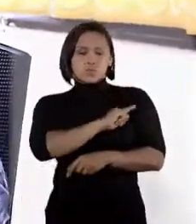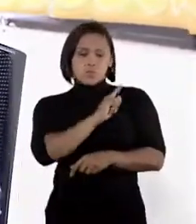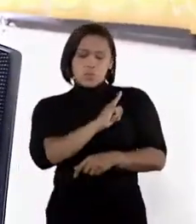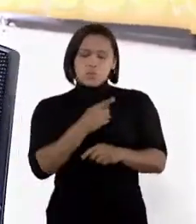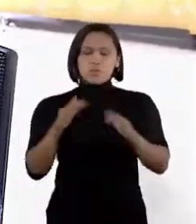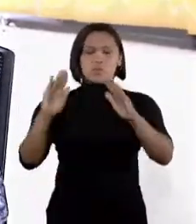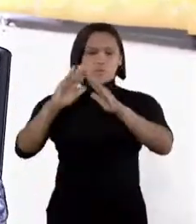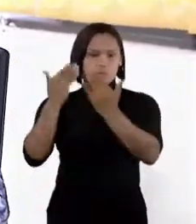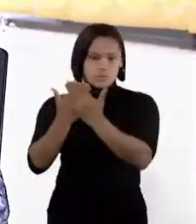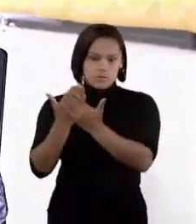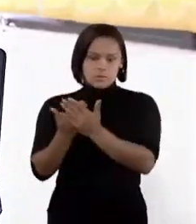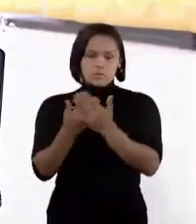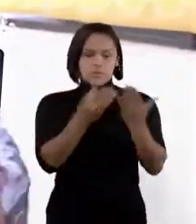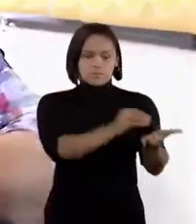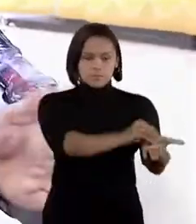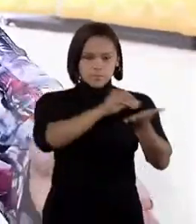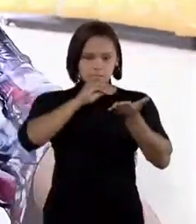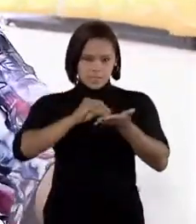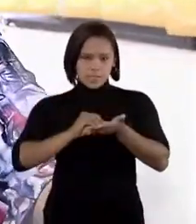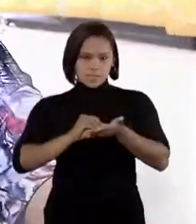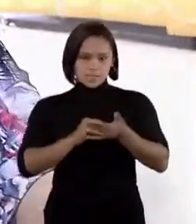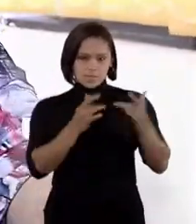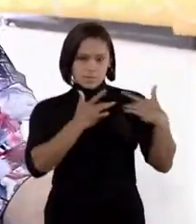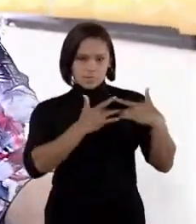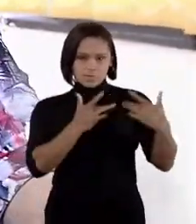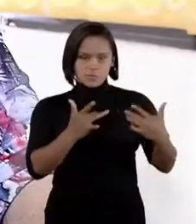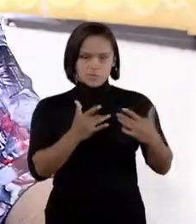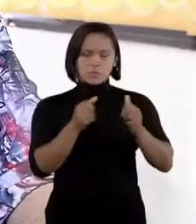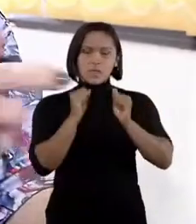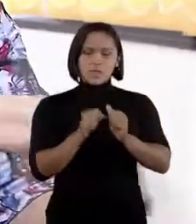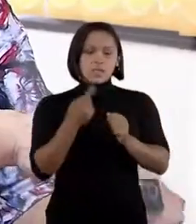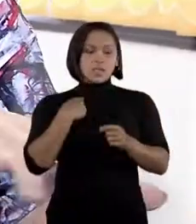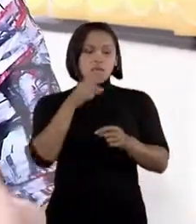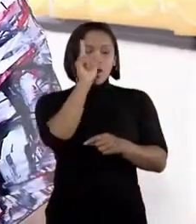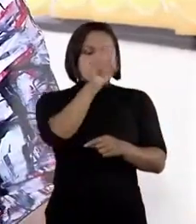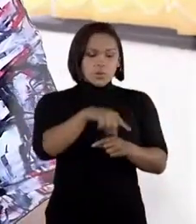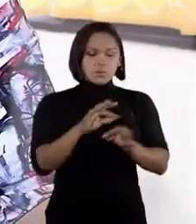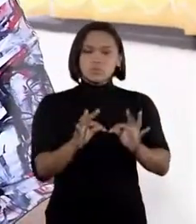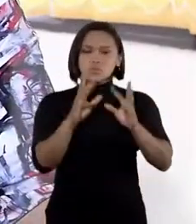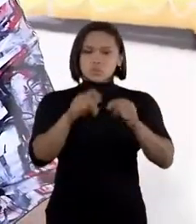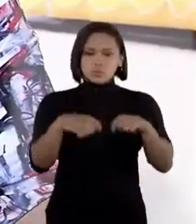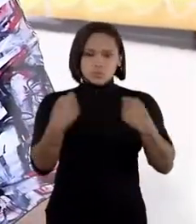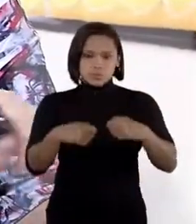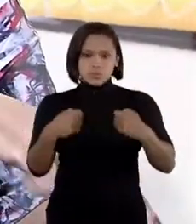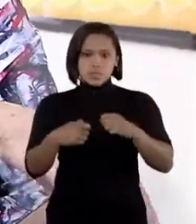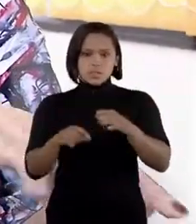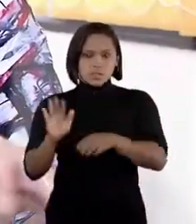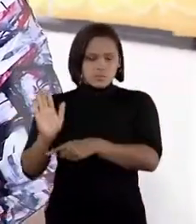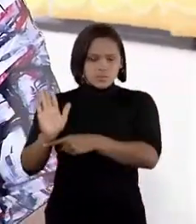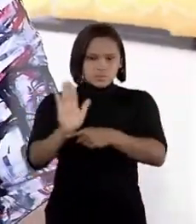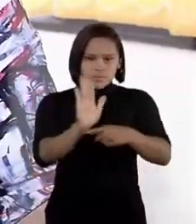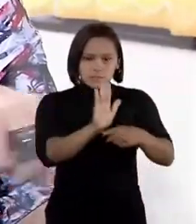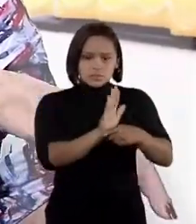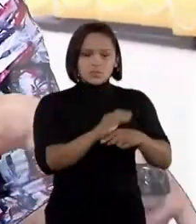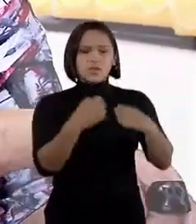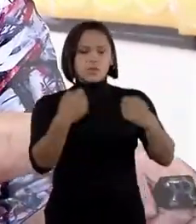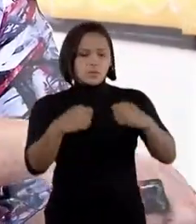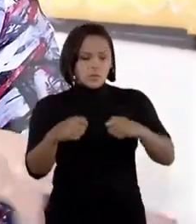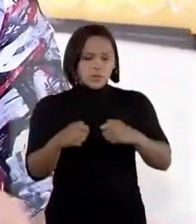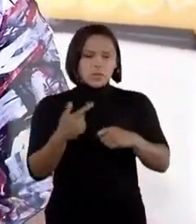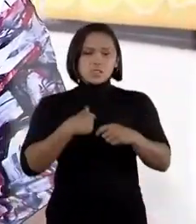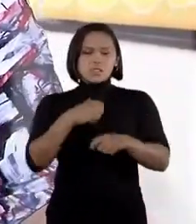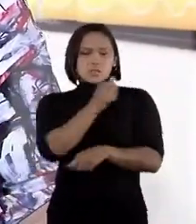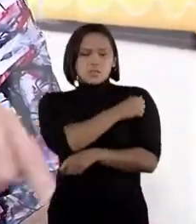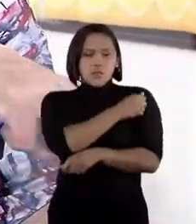escola recebe os educadores sociais voluntários e indicam, em função da necessidade apontada nas salas, daqueles alunos que precisam de ter